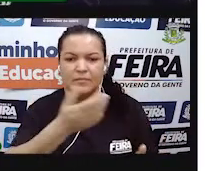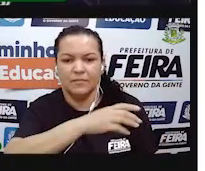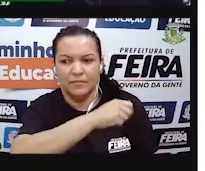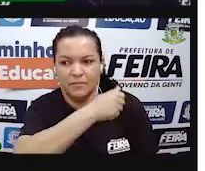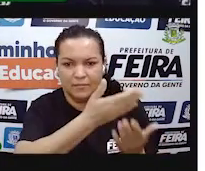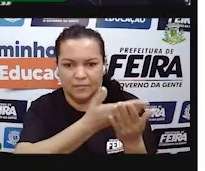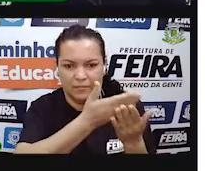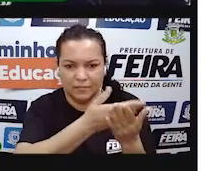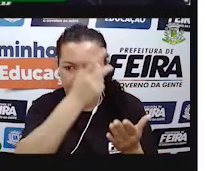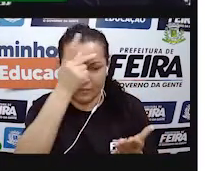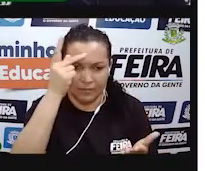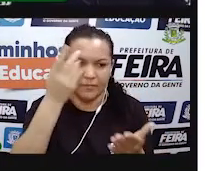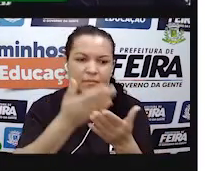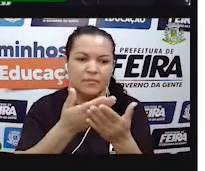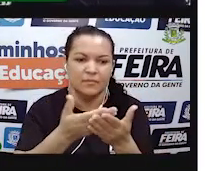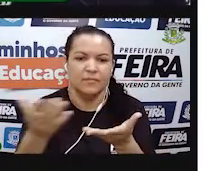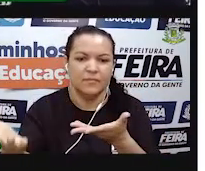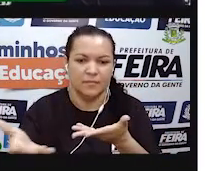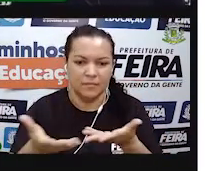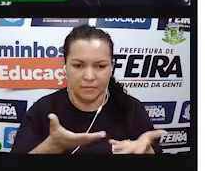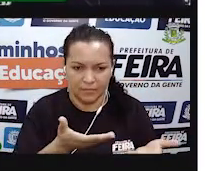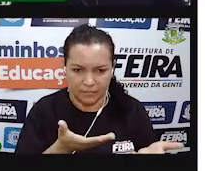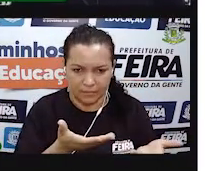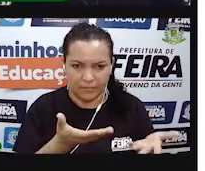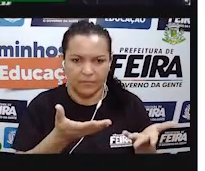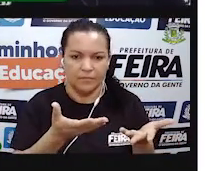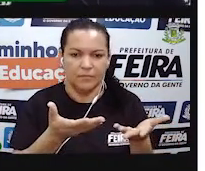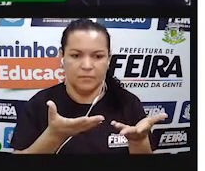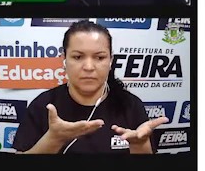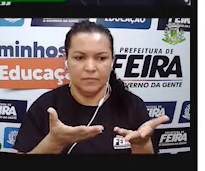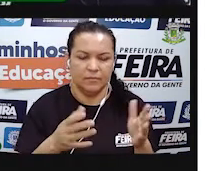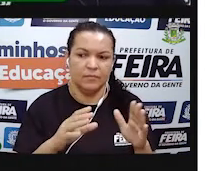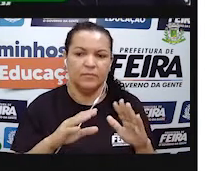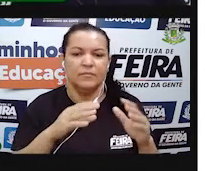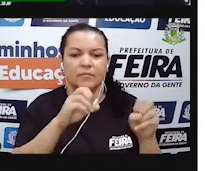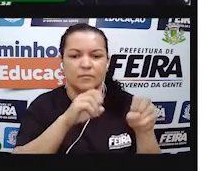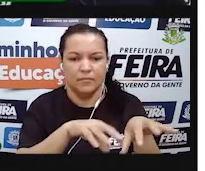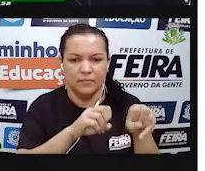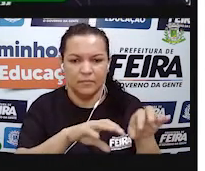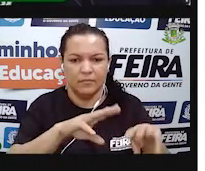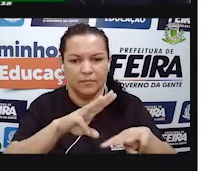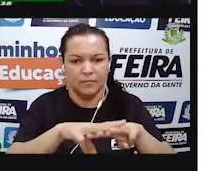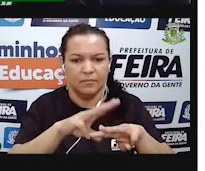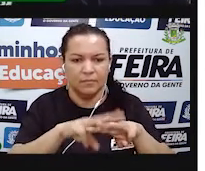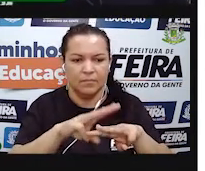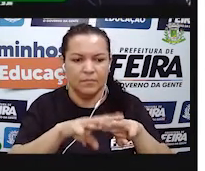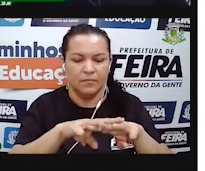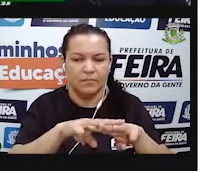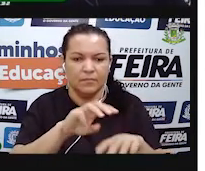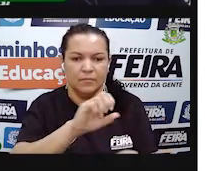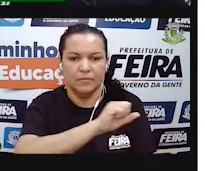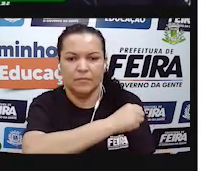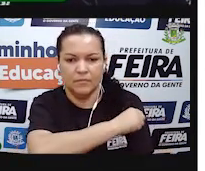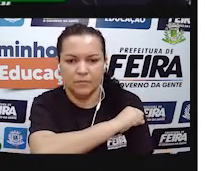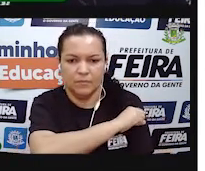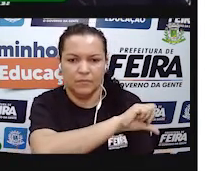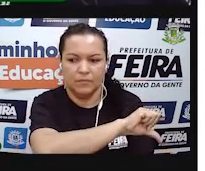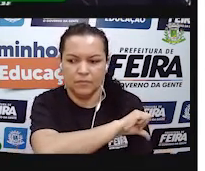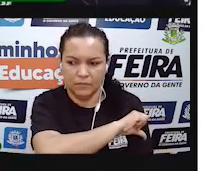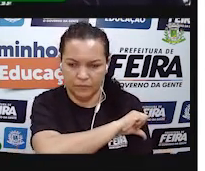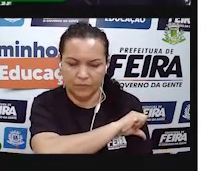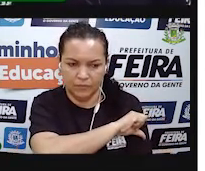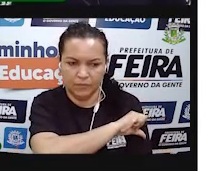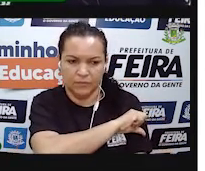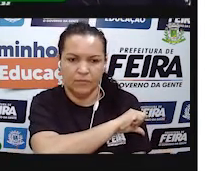Olá, querido estudante, querida estudante, seja bem-vindo, bem-vinda à aula de